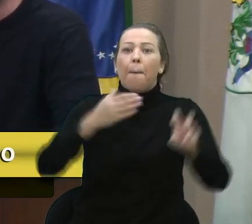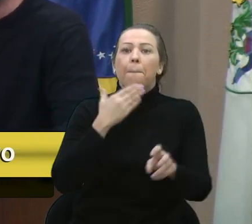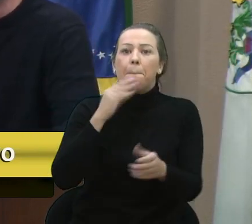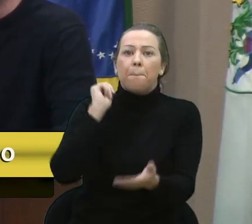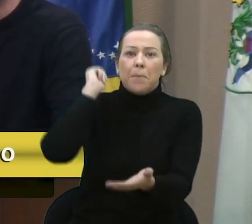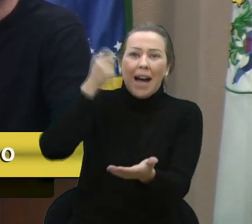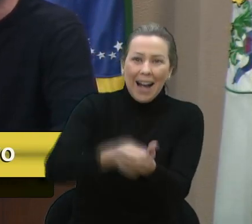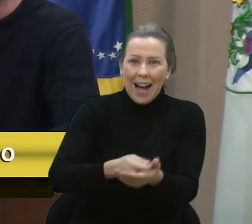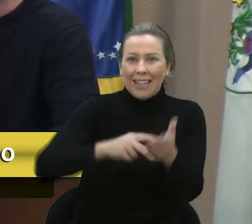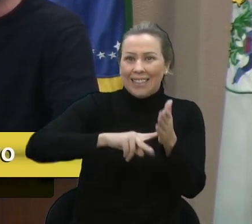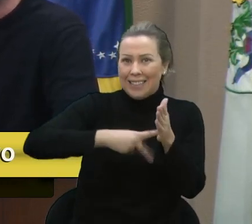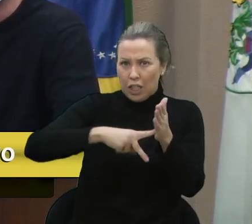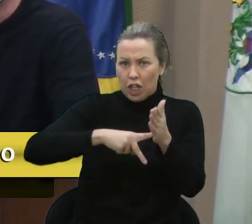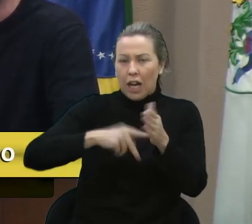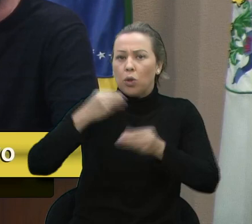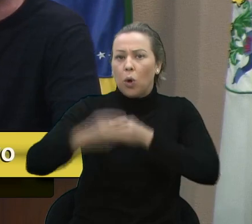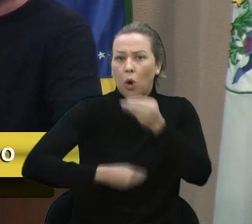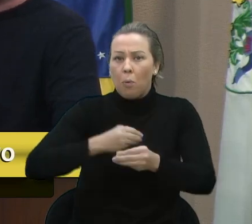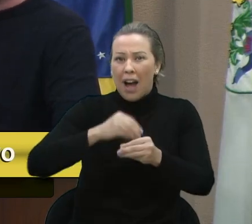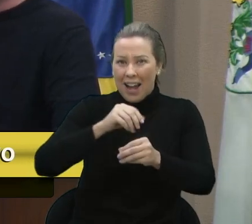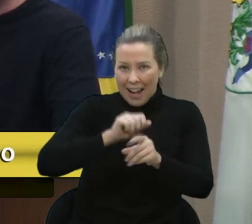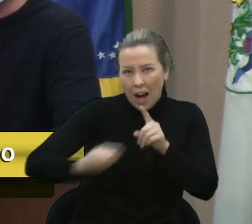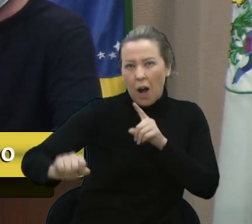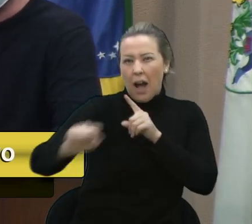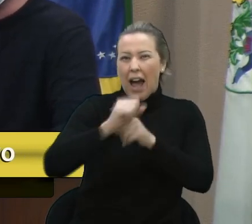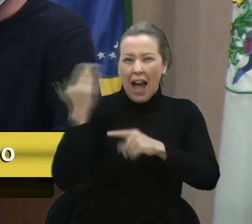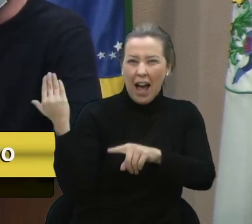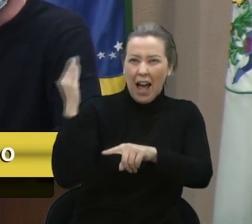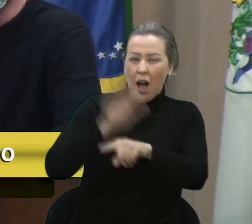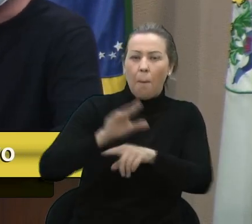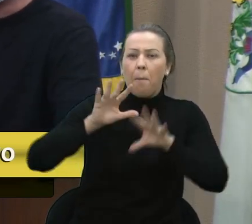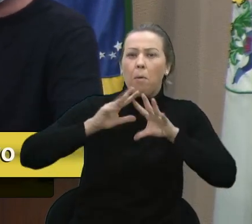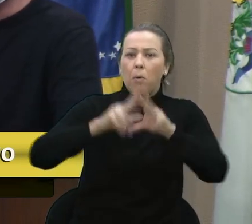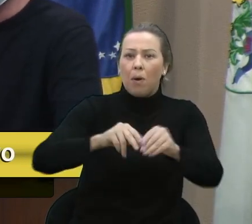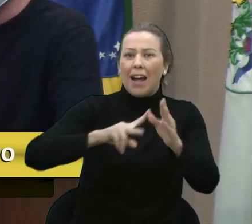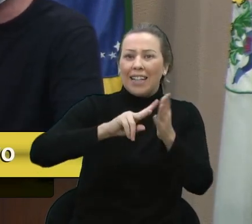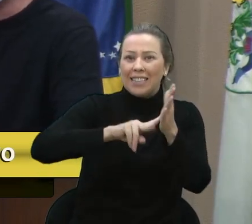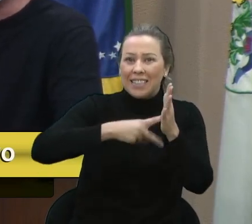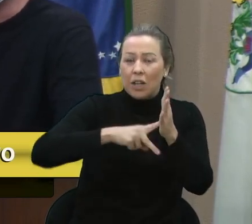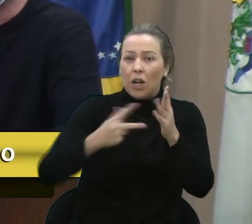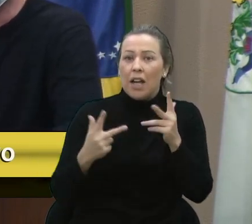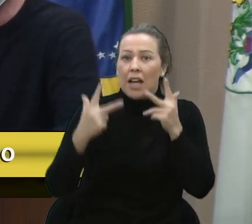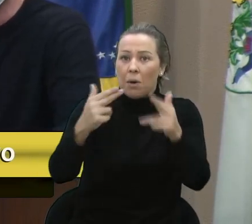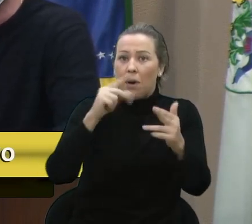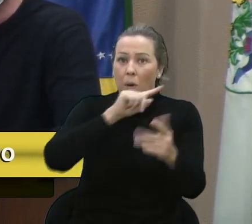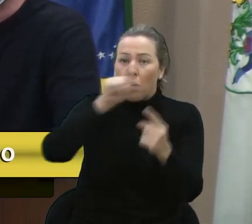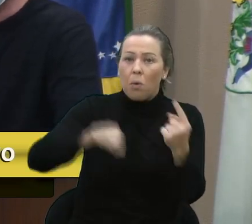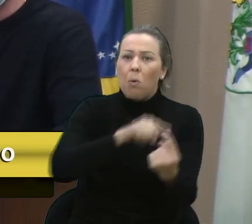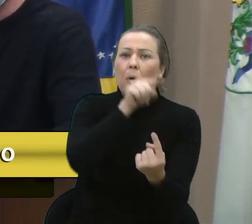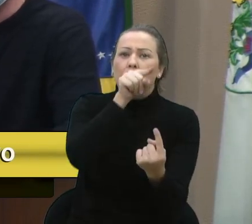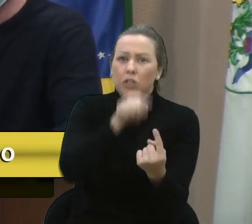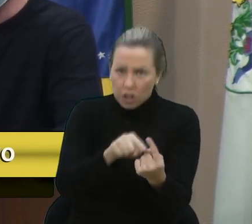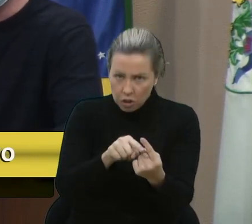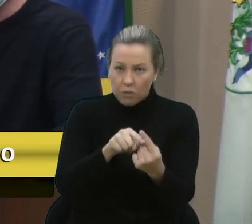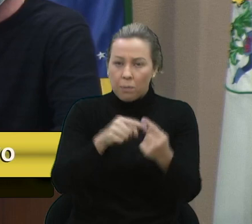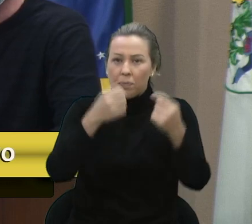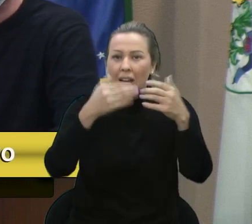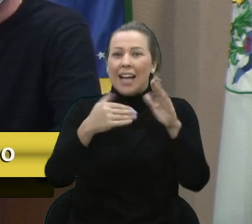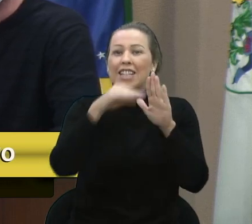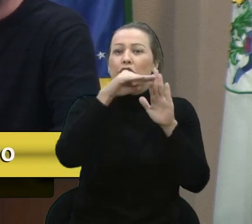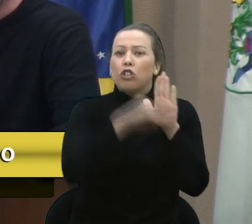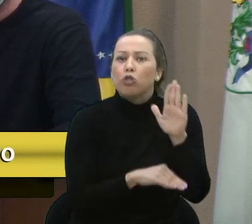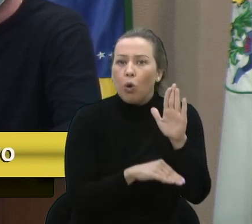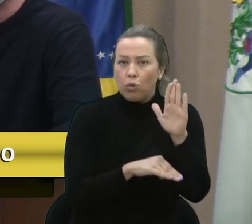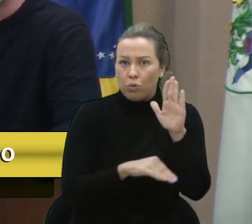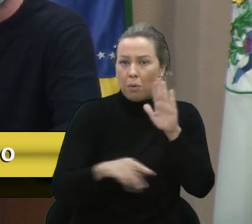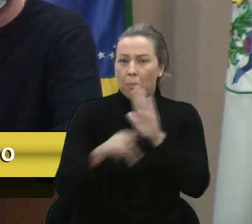contribuição confederativa e assistencial ou qualquer outra com o mesmo objetivo como desconto negocial